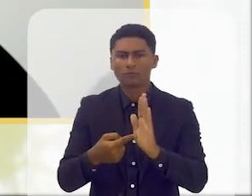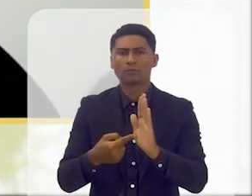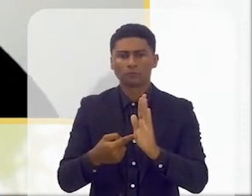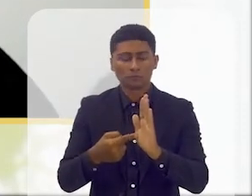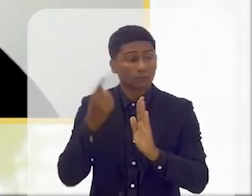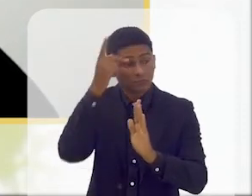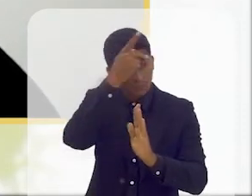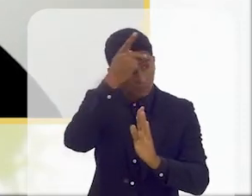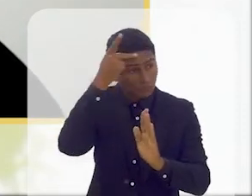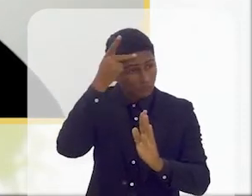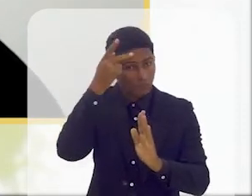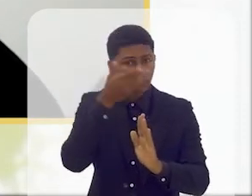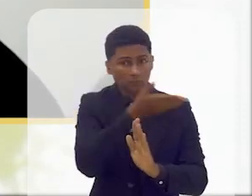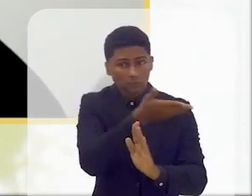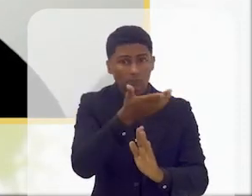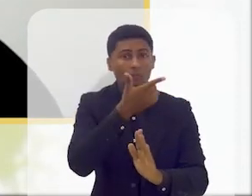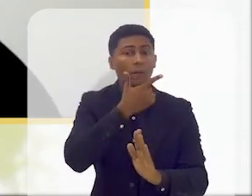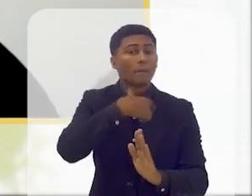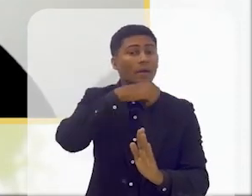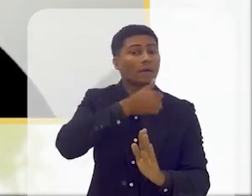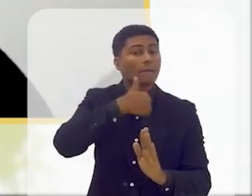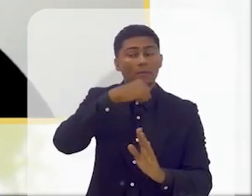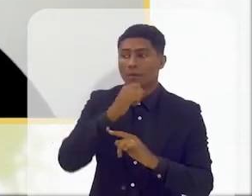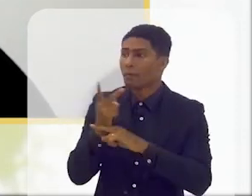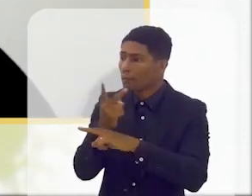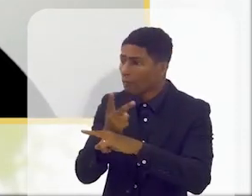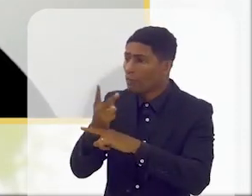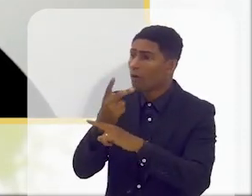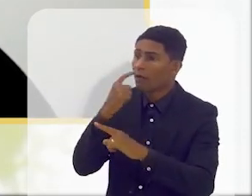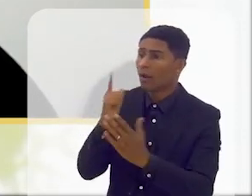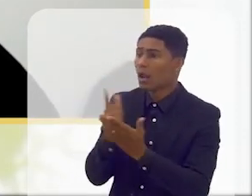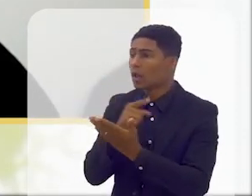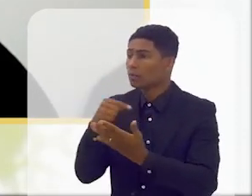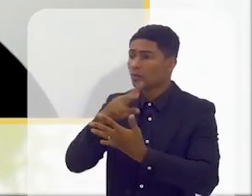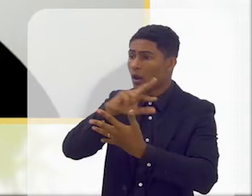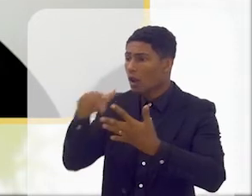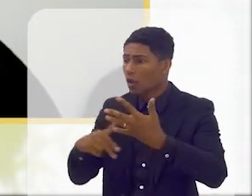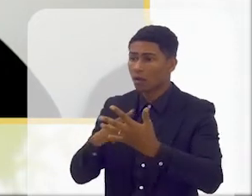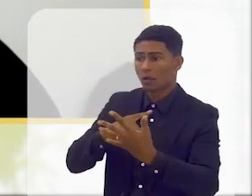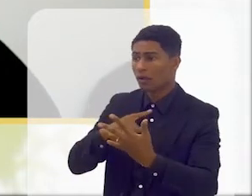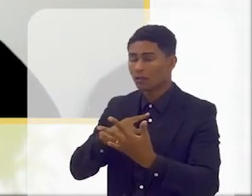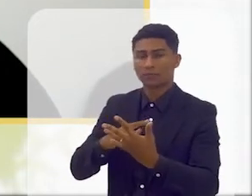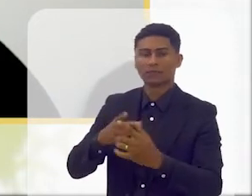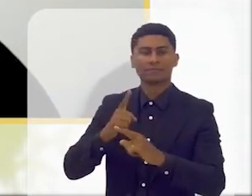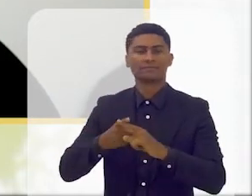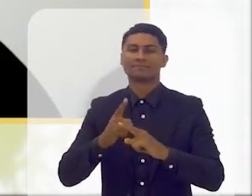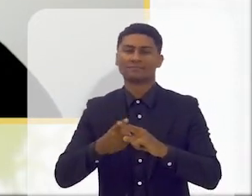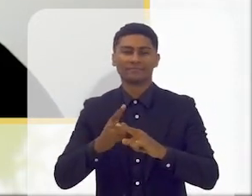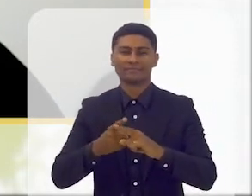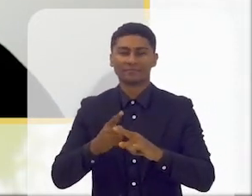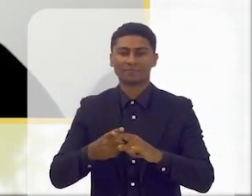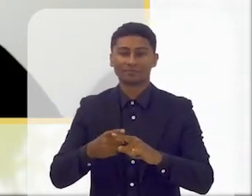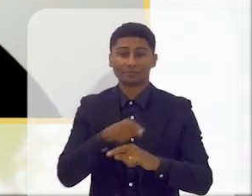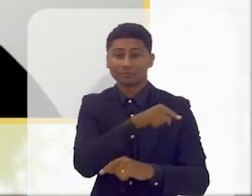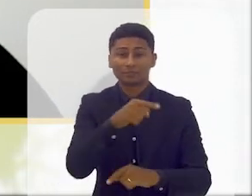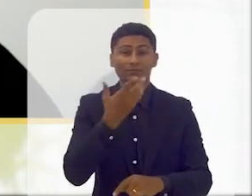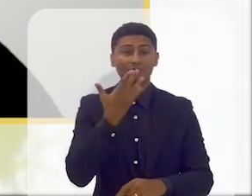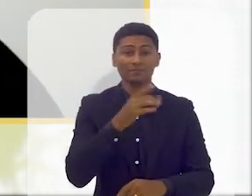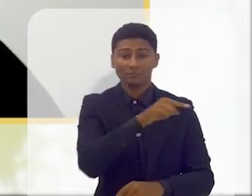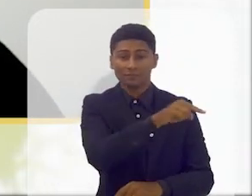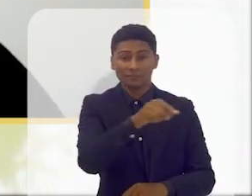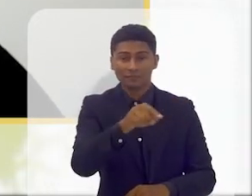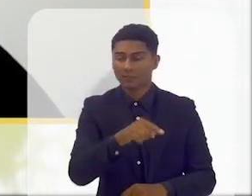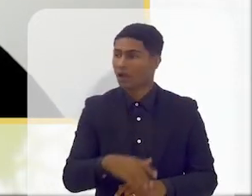procurado, por exemplo, por pais de crianças muito pequenas porque as crianças começam a dizer